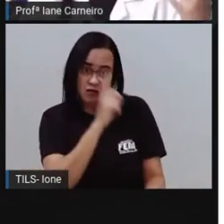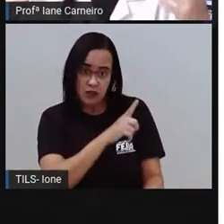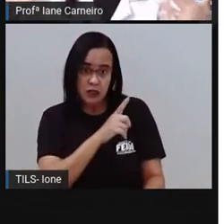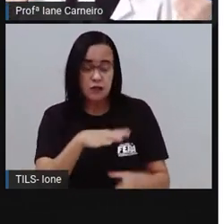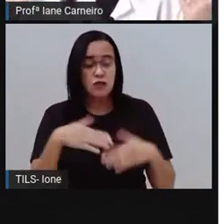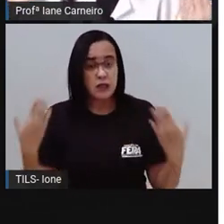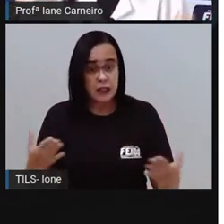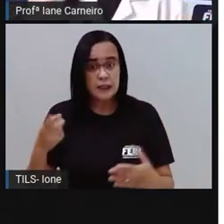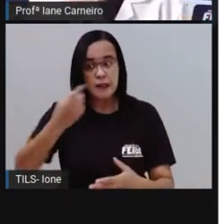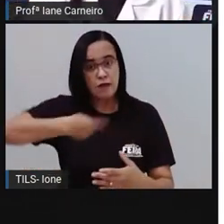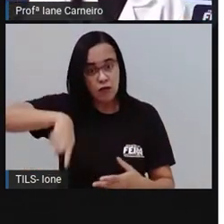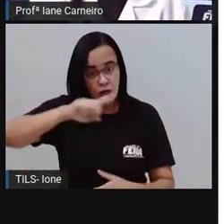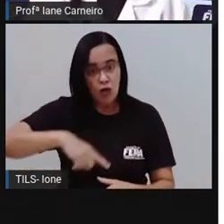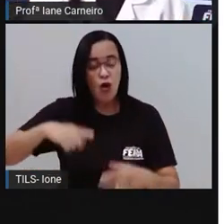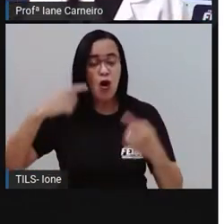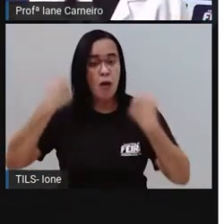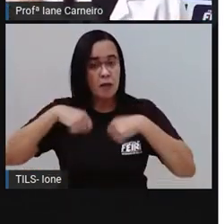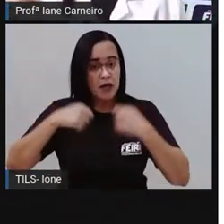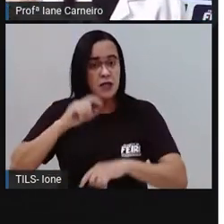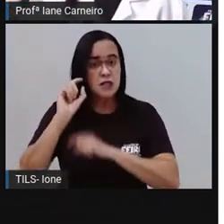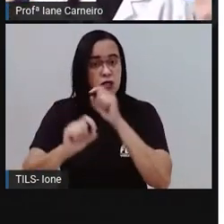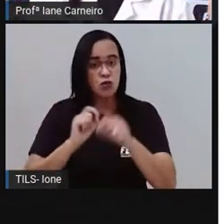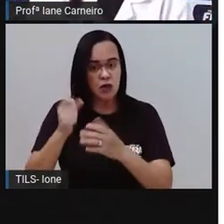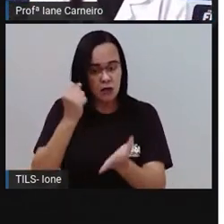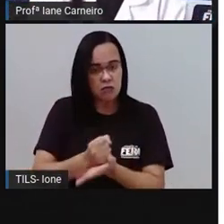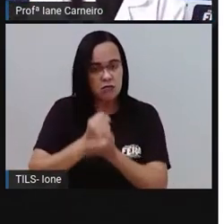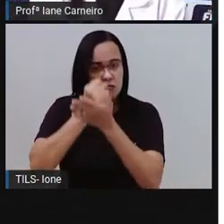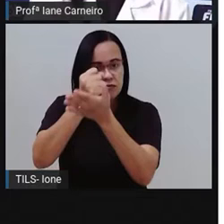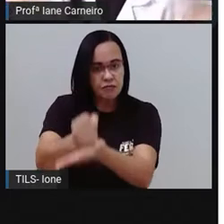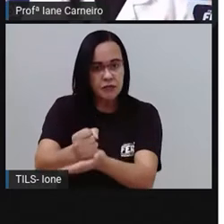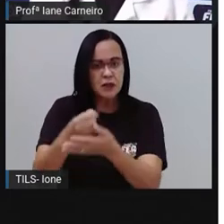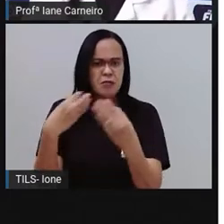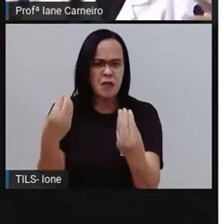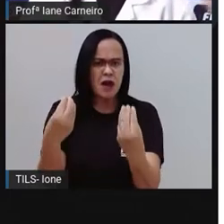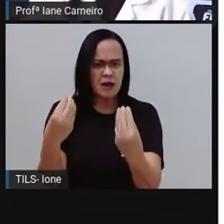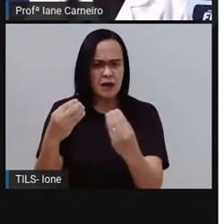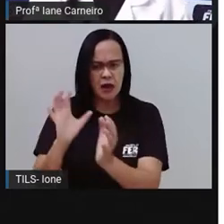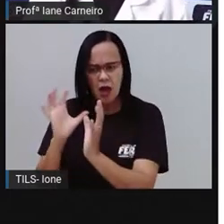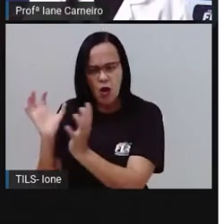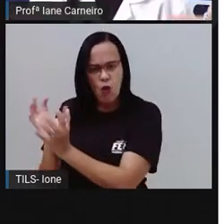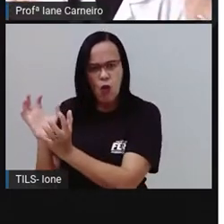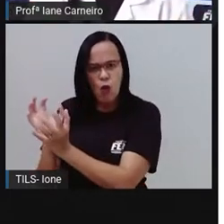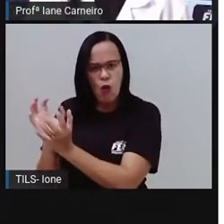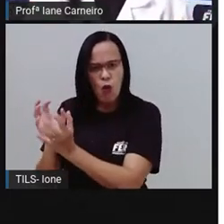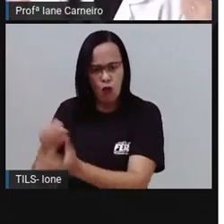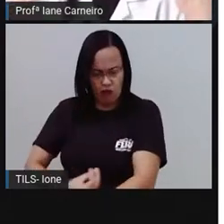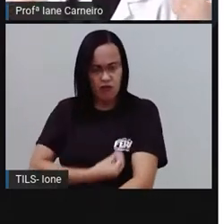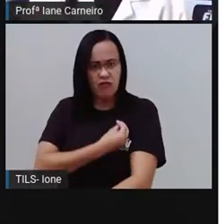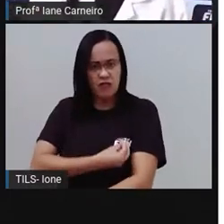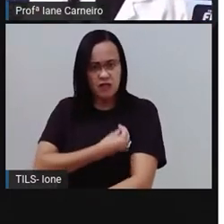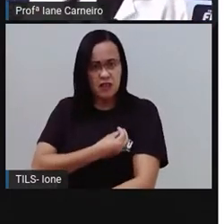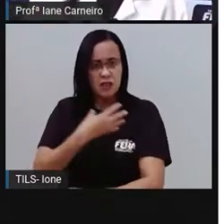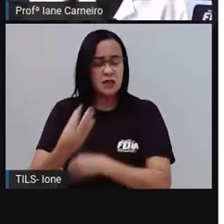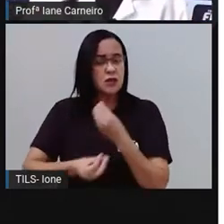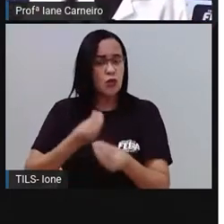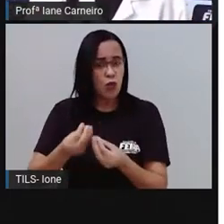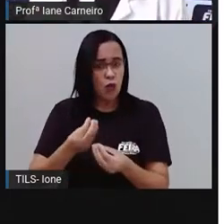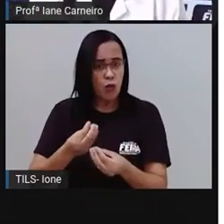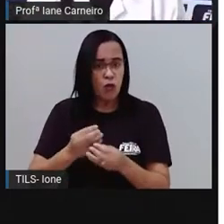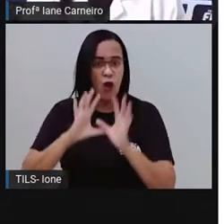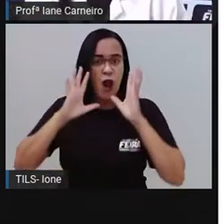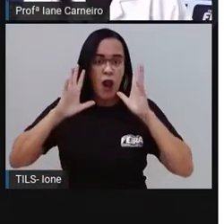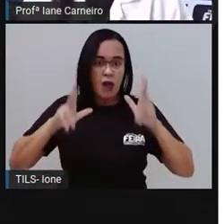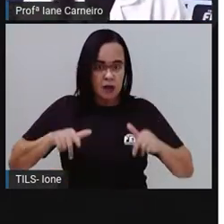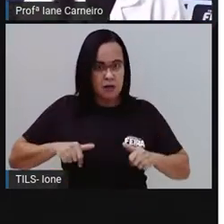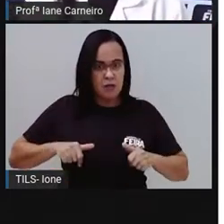colaborar para deixar o nosso ambiente limpo, deixar a comunidade onde nós vivemos limpa, melhor para a gente, né?